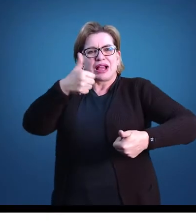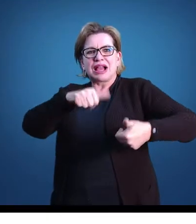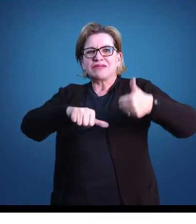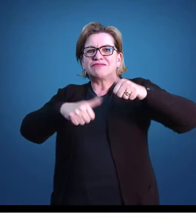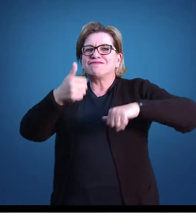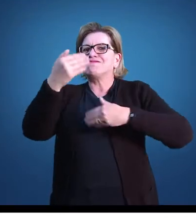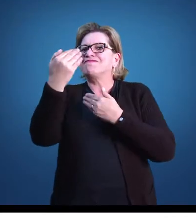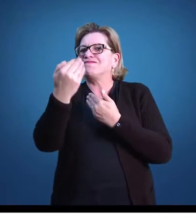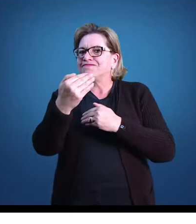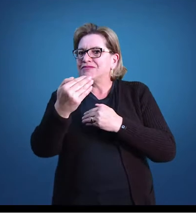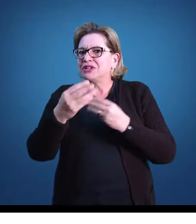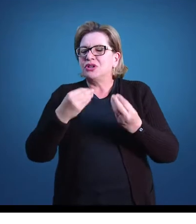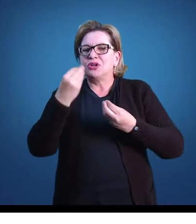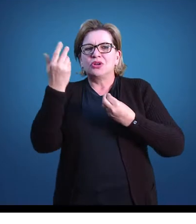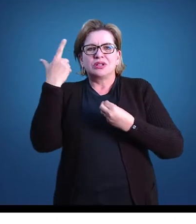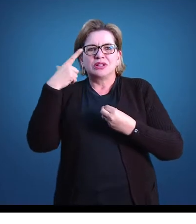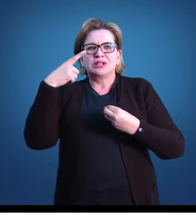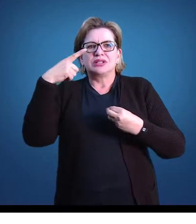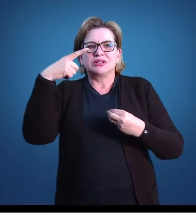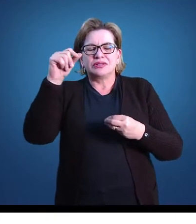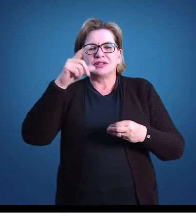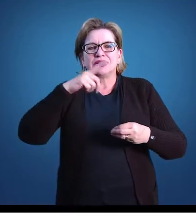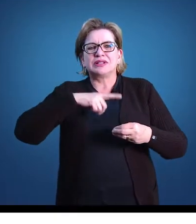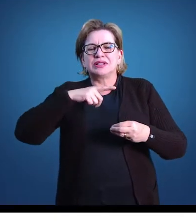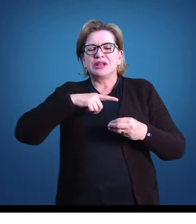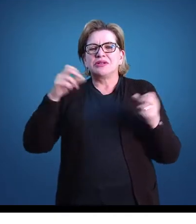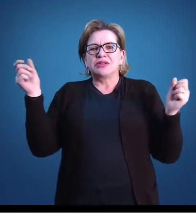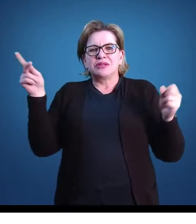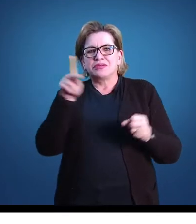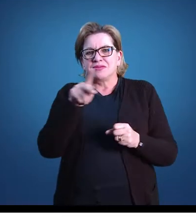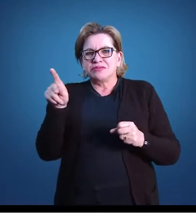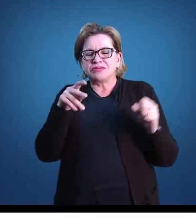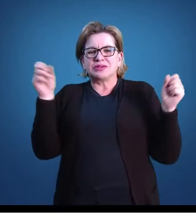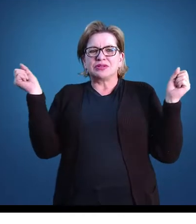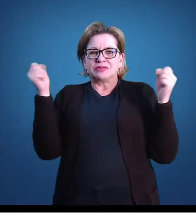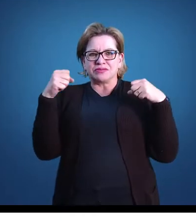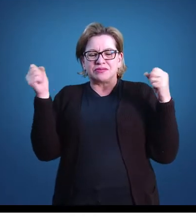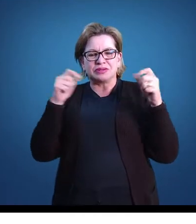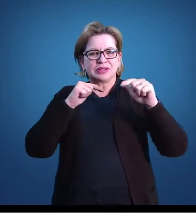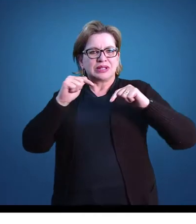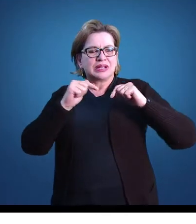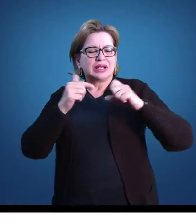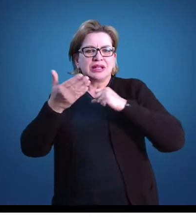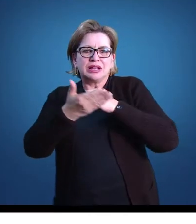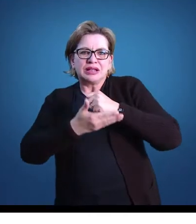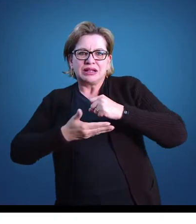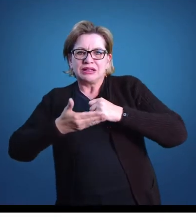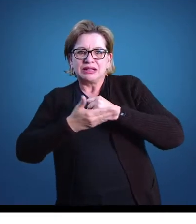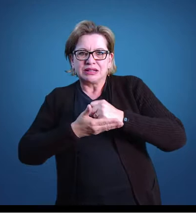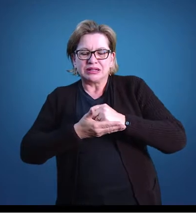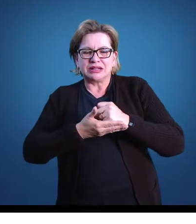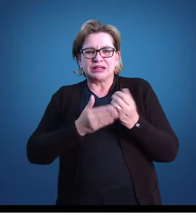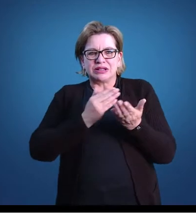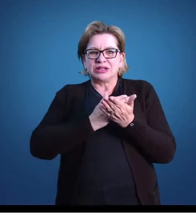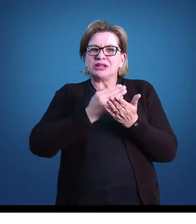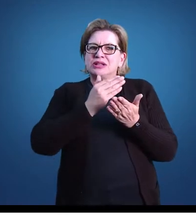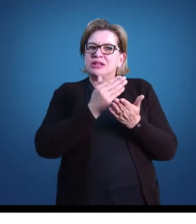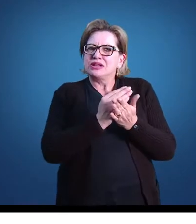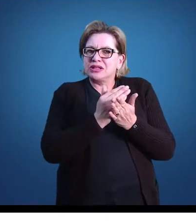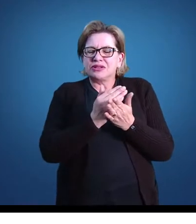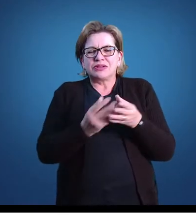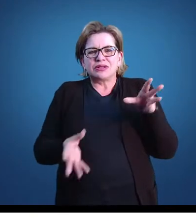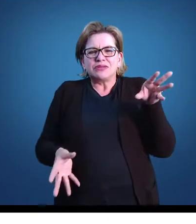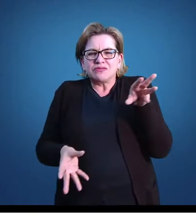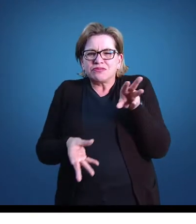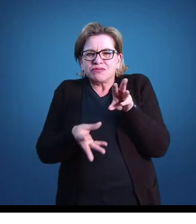Para isso, contamos mais uma vez com as professoras de Educação Física que atuam na Educação Básica. Inicialmente, faremos uma